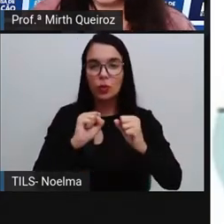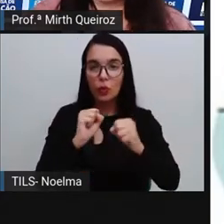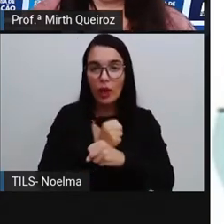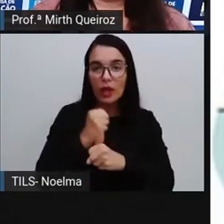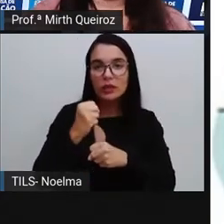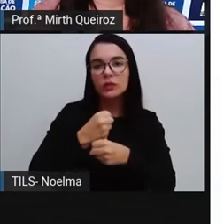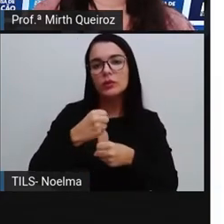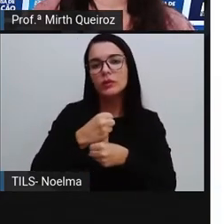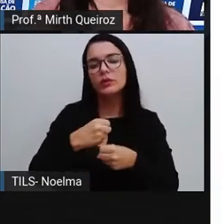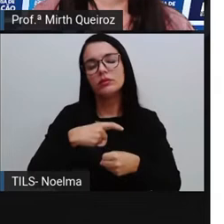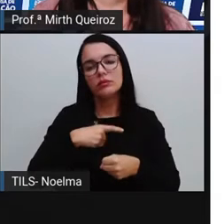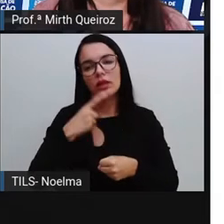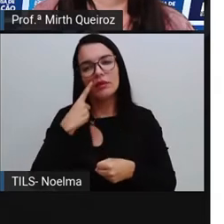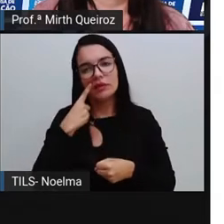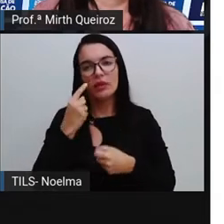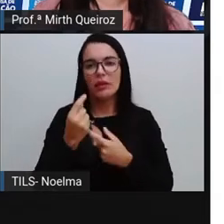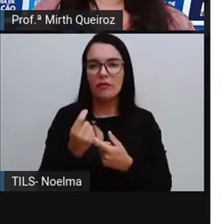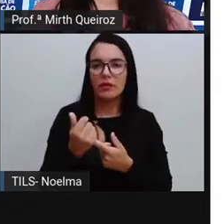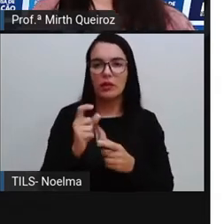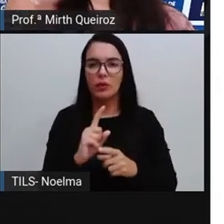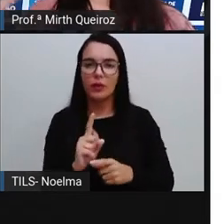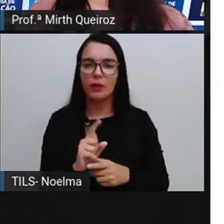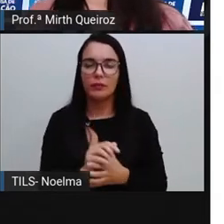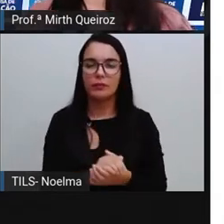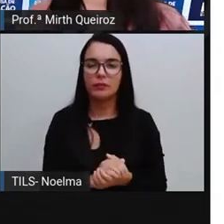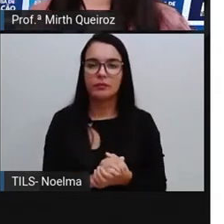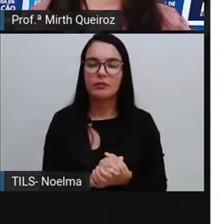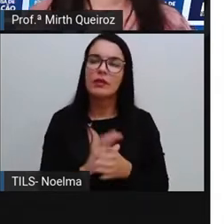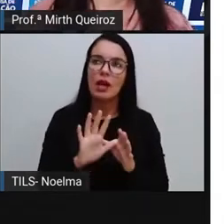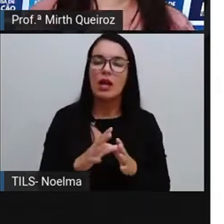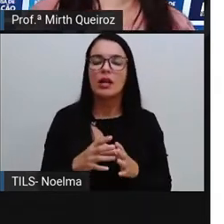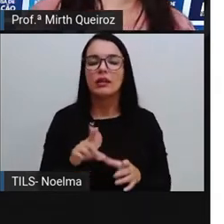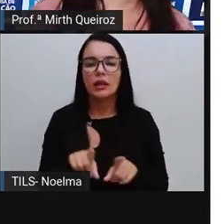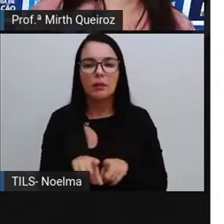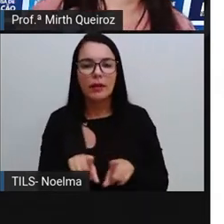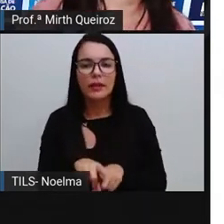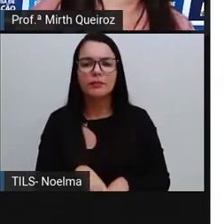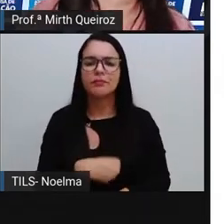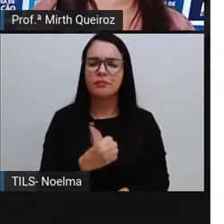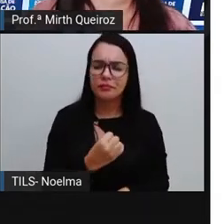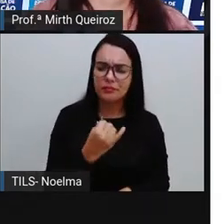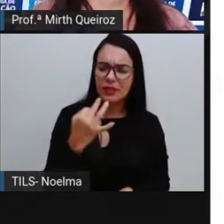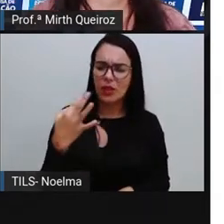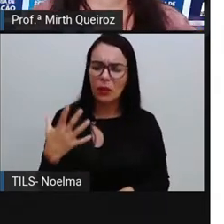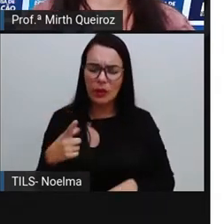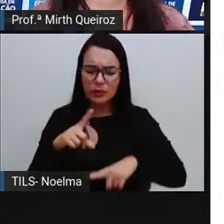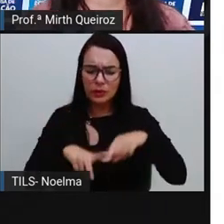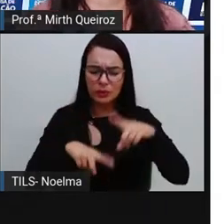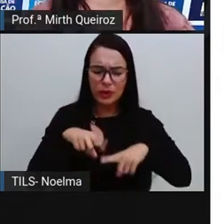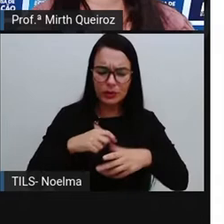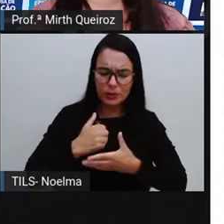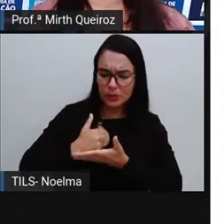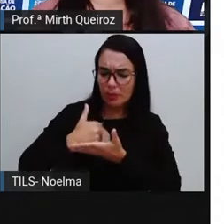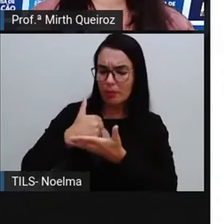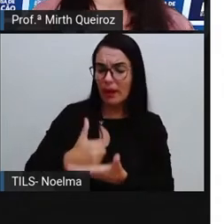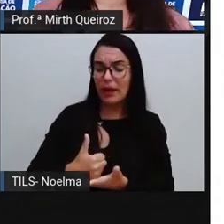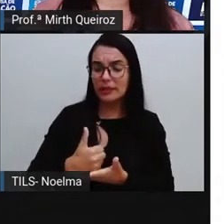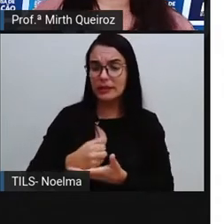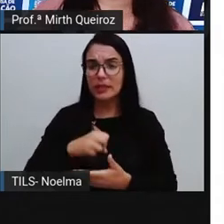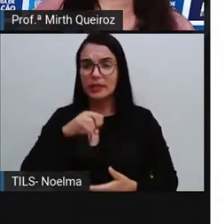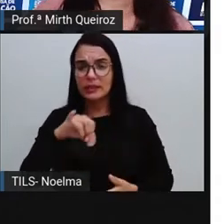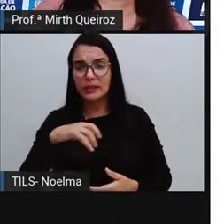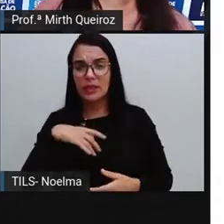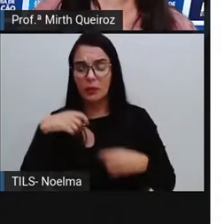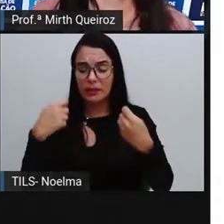probabilidade também. Quanto de matéria-prima eu vou precisar para poder produzir certa quantidade de